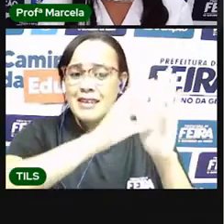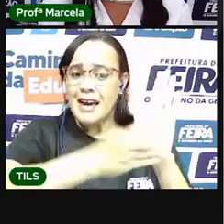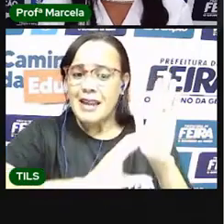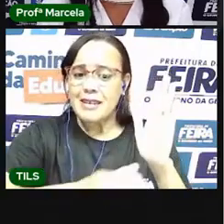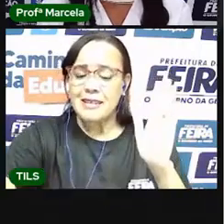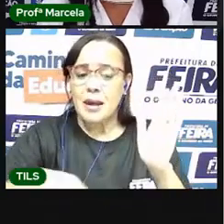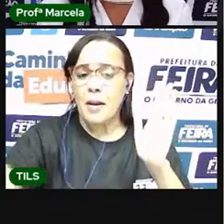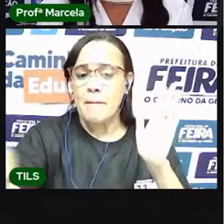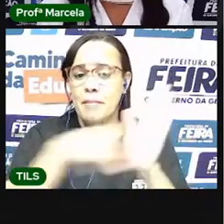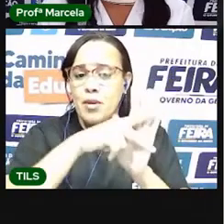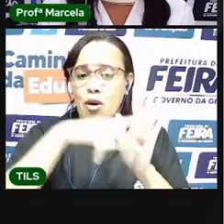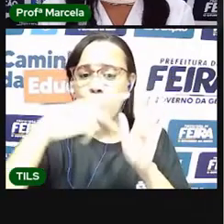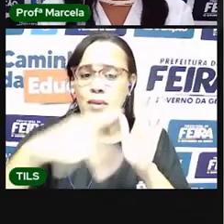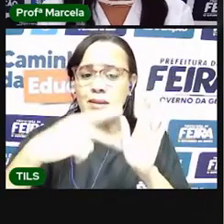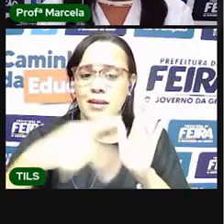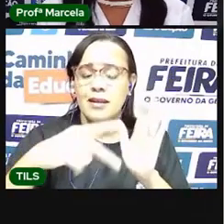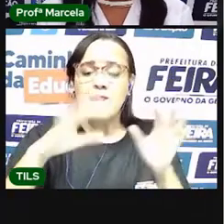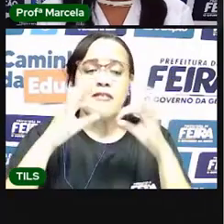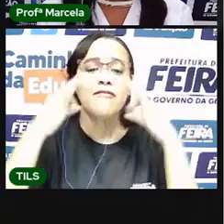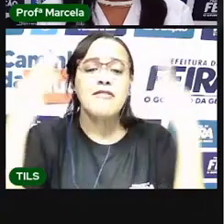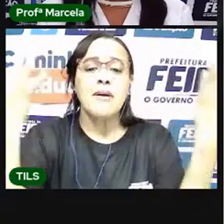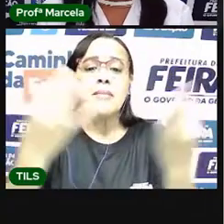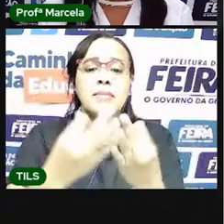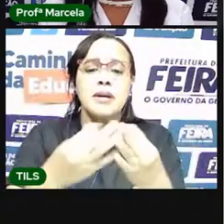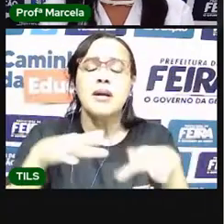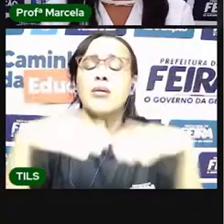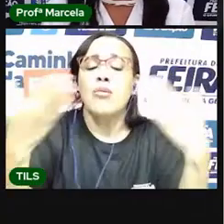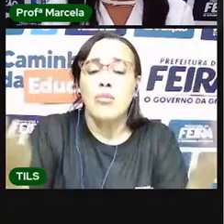predominam na família de vocês.